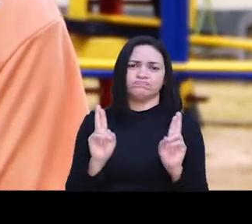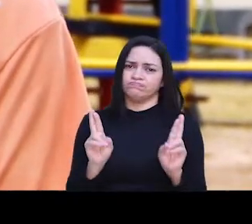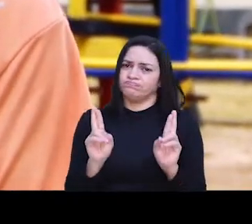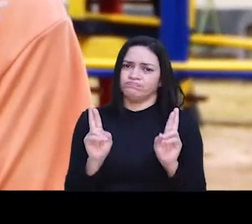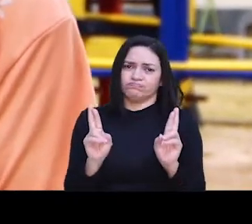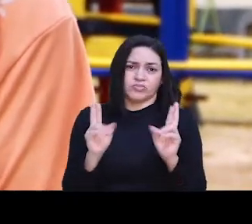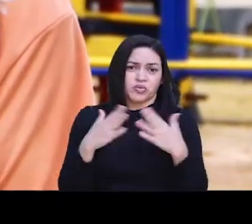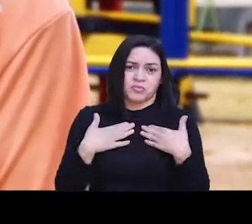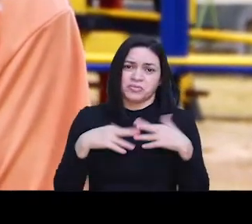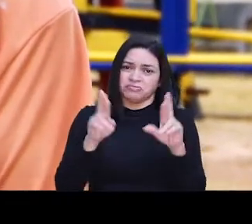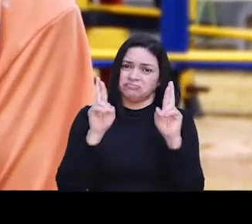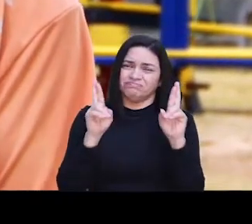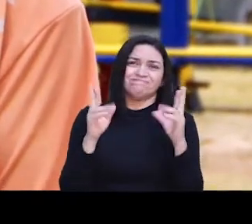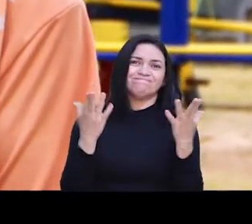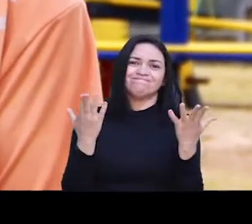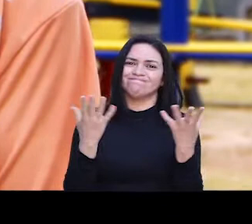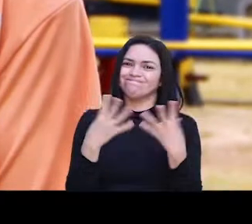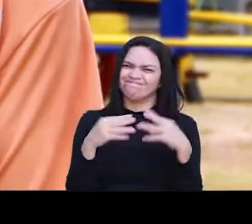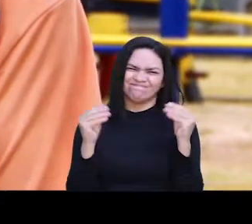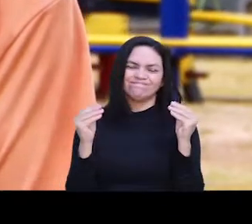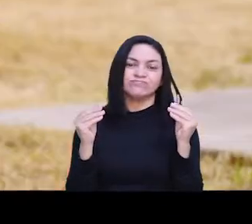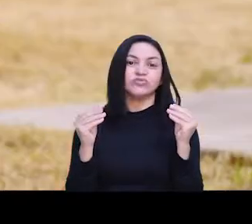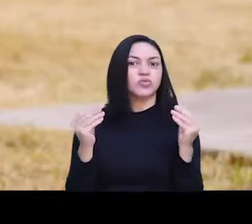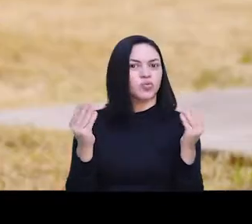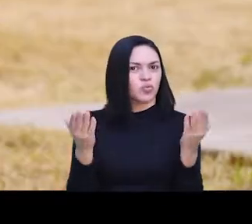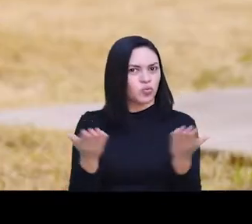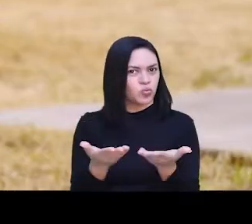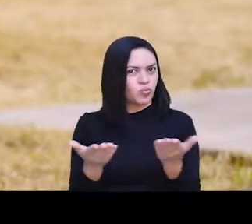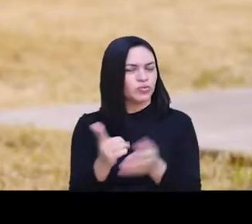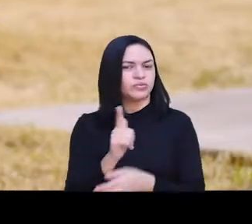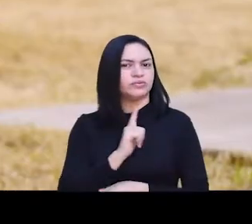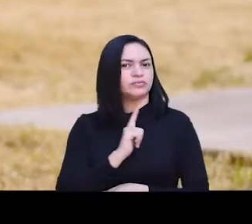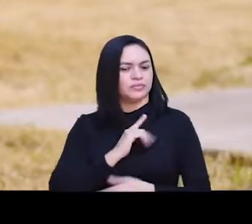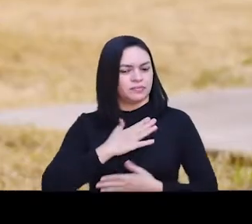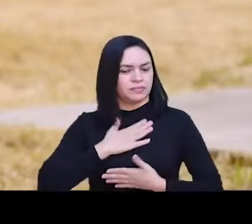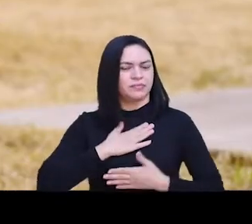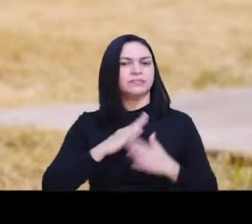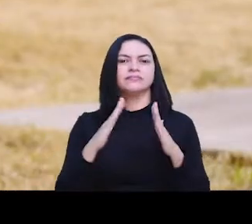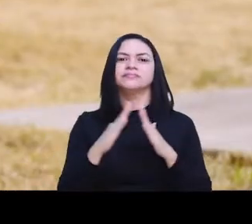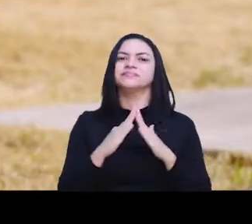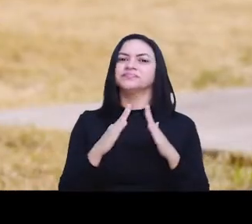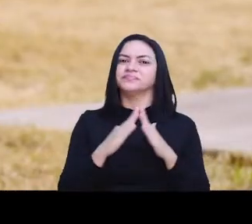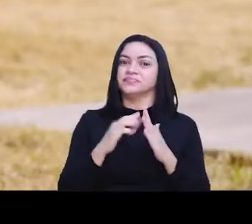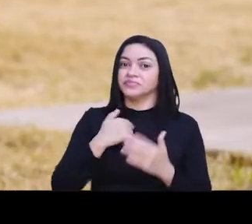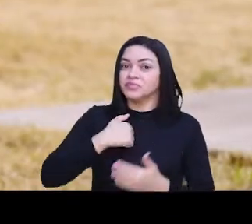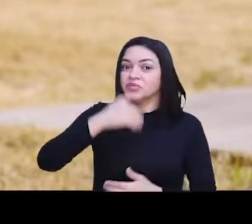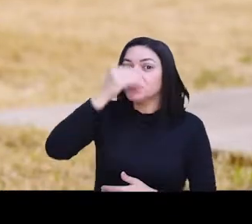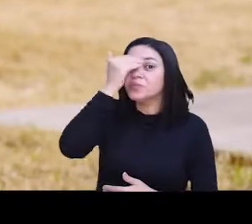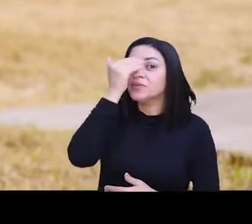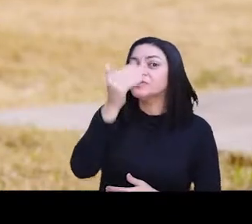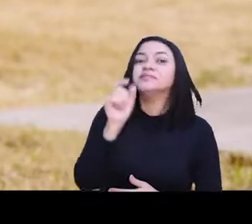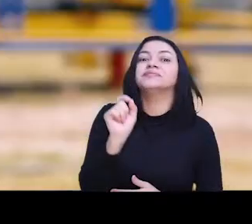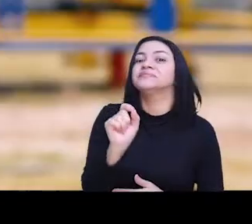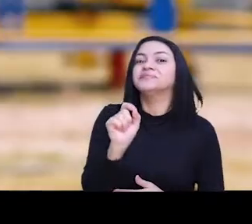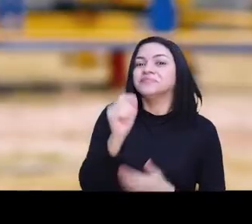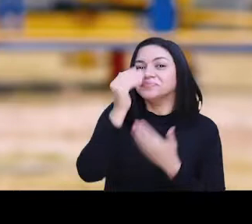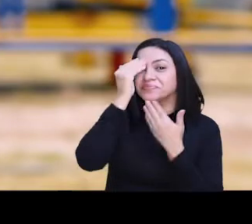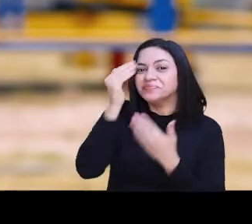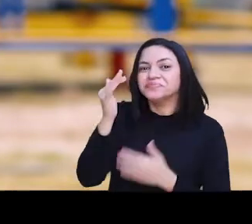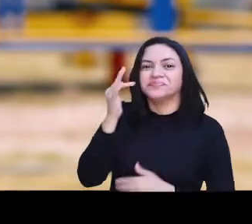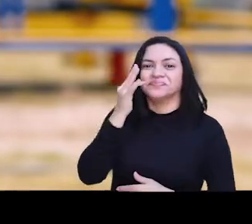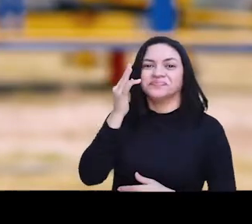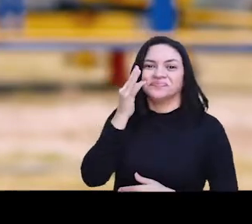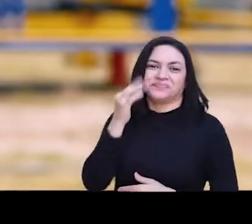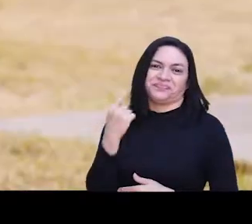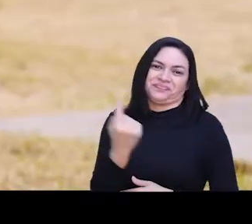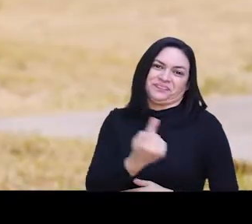esperança. A minha esperança já tinha até, né? Hoje eu tenho a minha casa. E eu agradeço o nosso